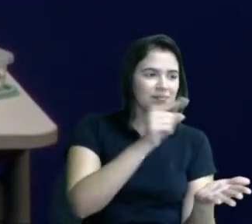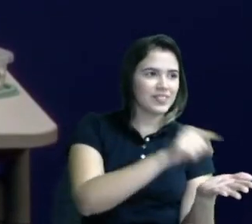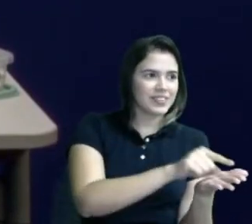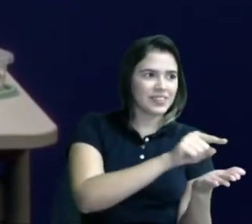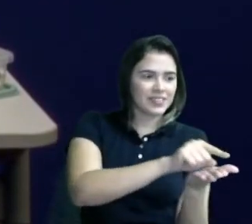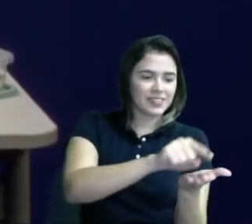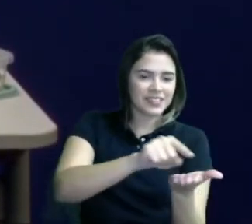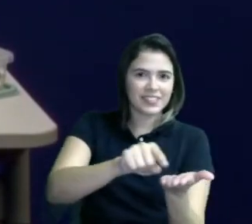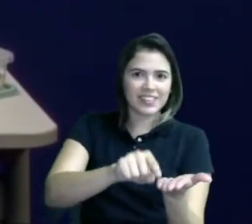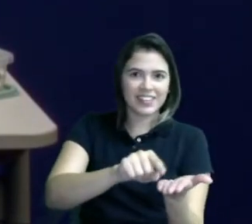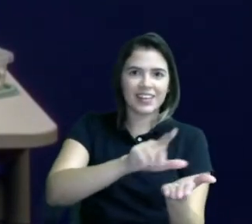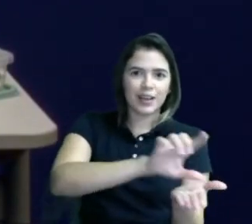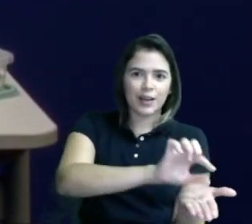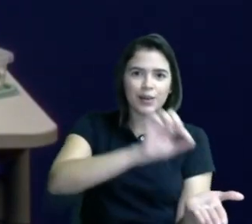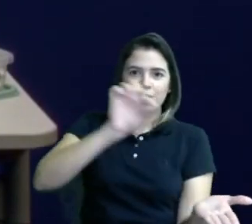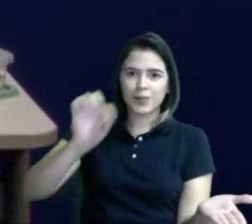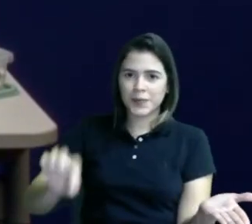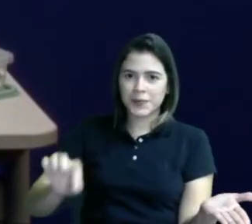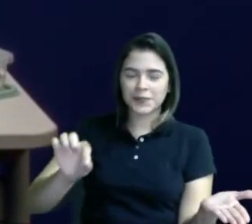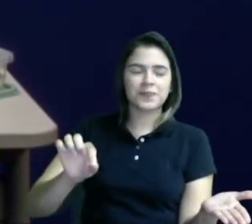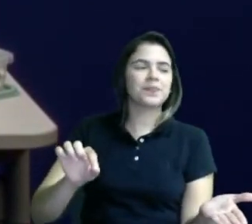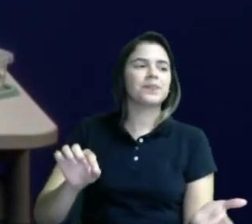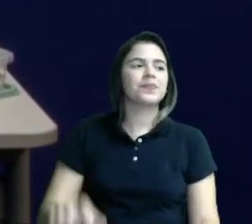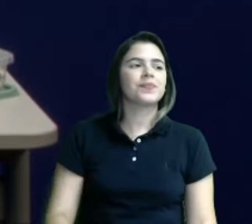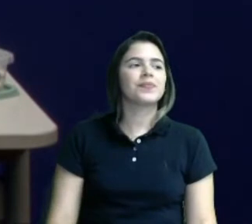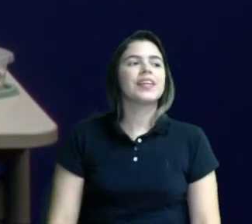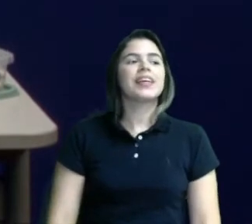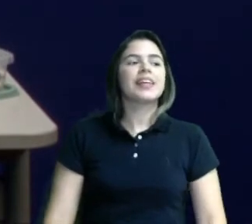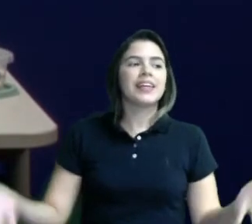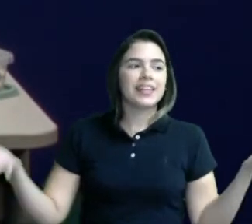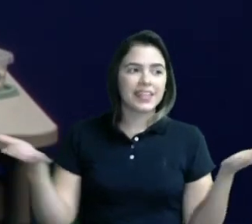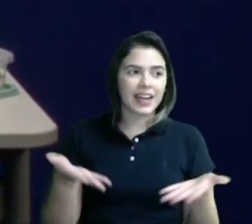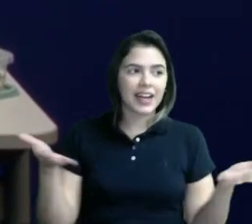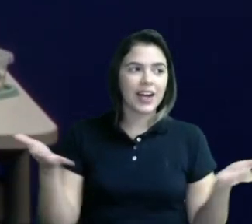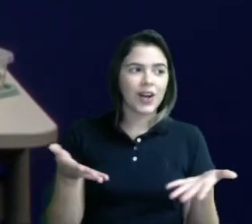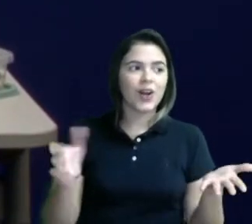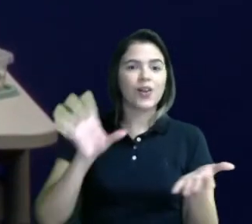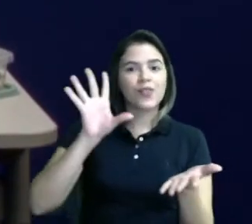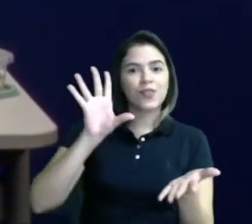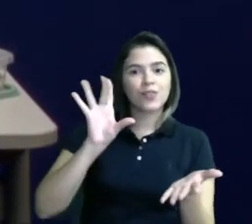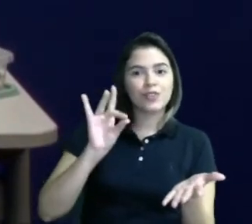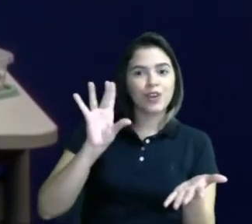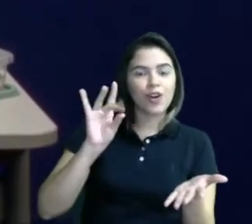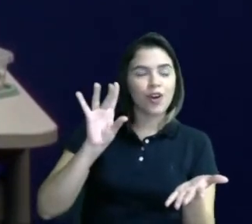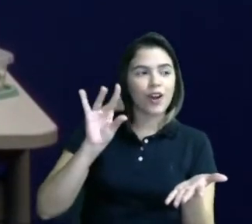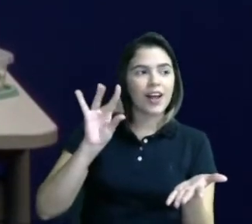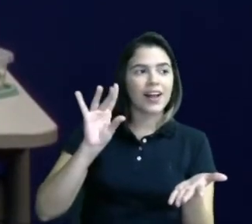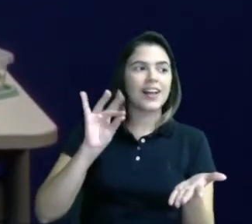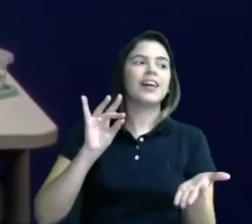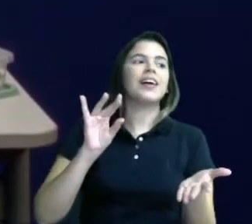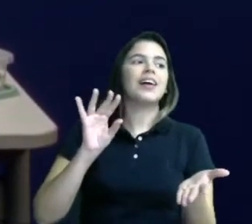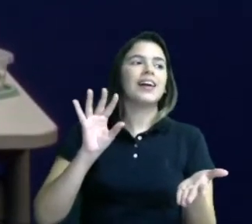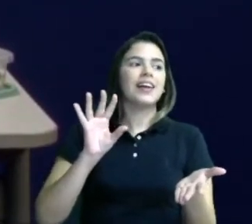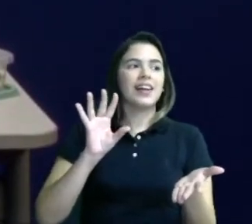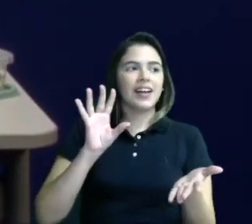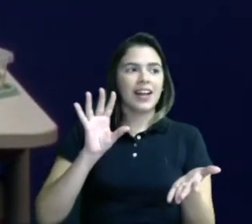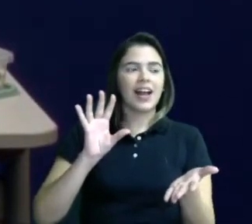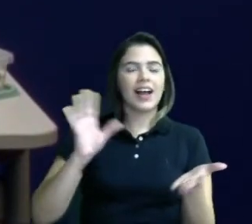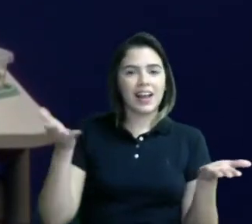Palitinho de picolé. E nós vamos colar o palitinho. Deixa eu pegar aqui a minha cola.